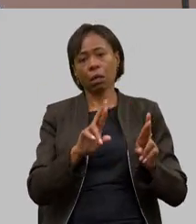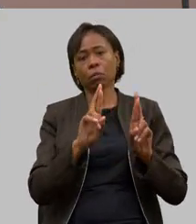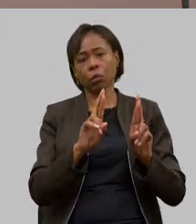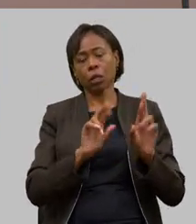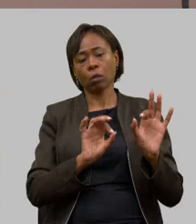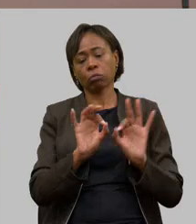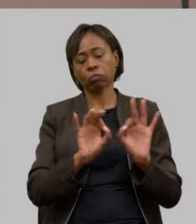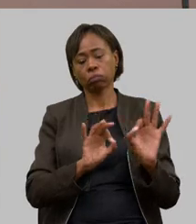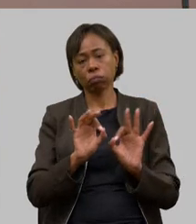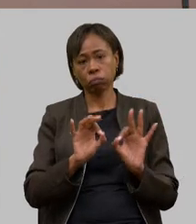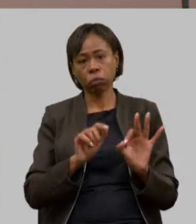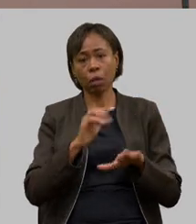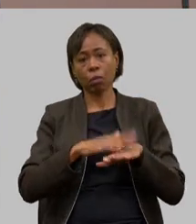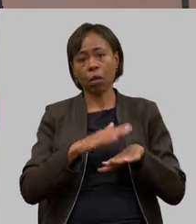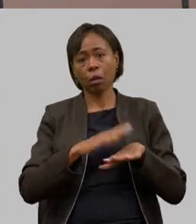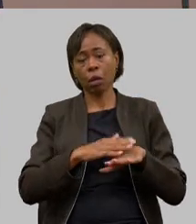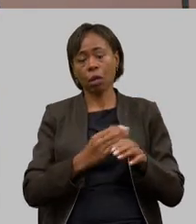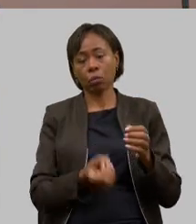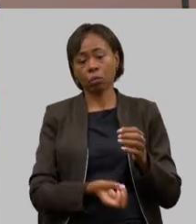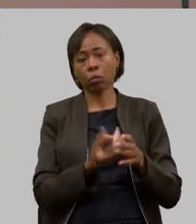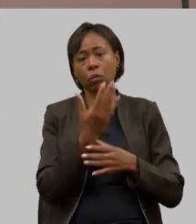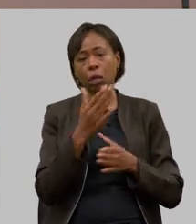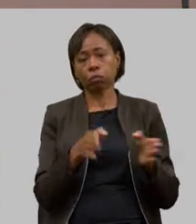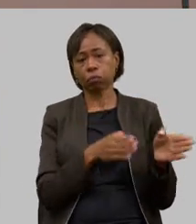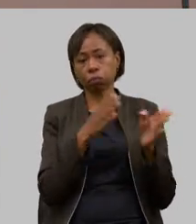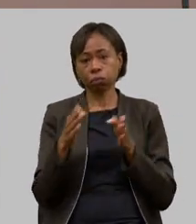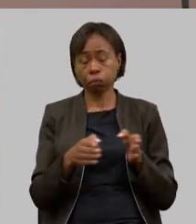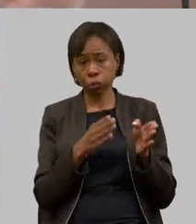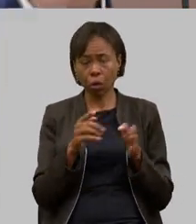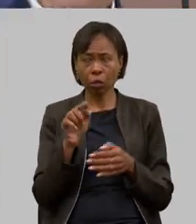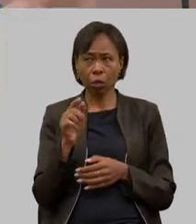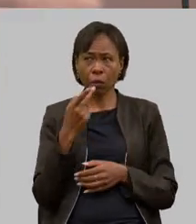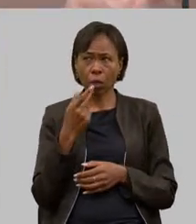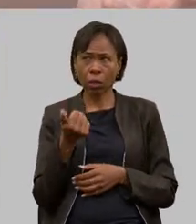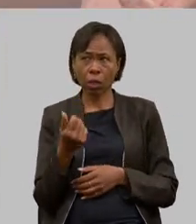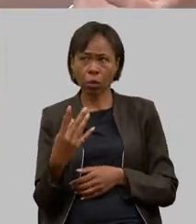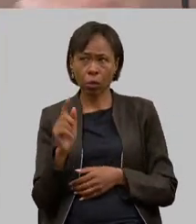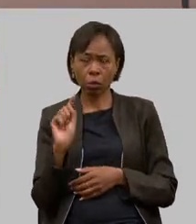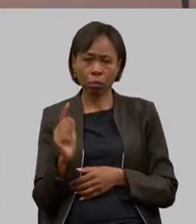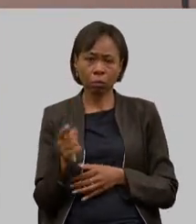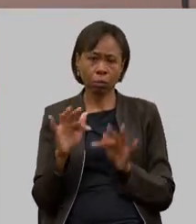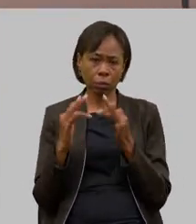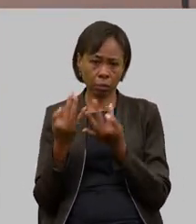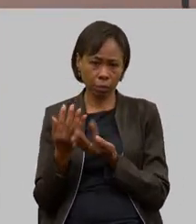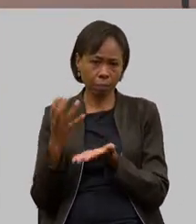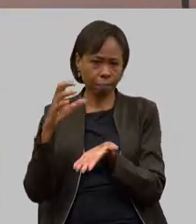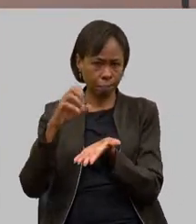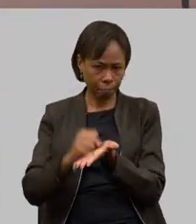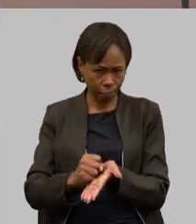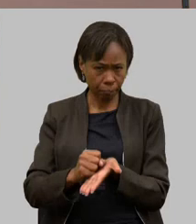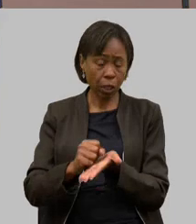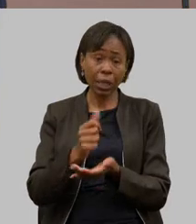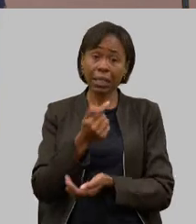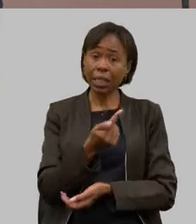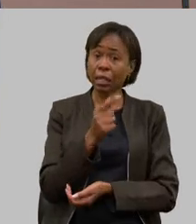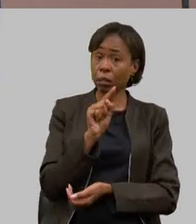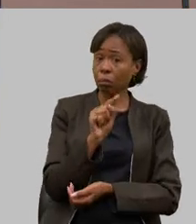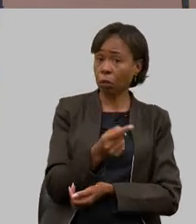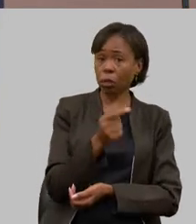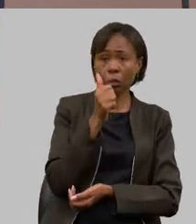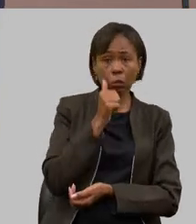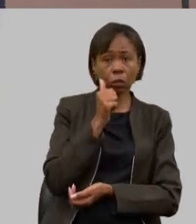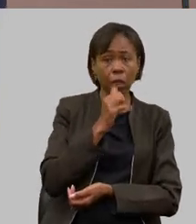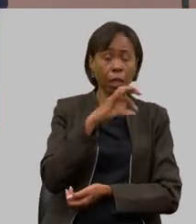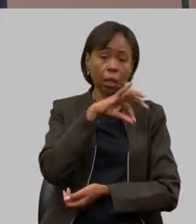protagonista e produtora então você já está jogando aqui de 14 mil famílias que nós temos cadastradas no programa 7 mil mulheres já tem